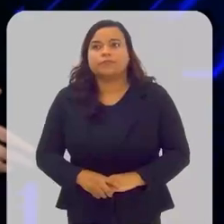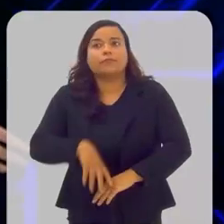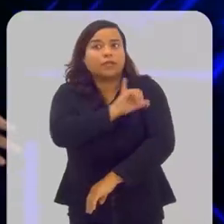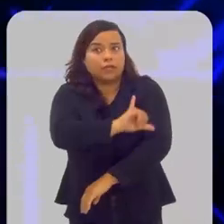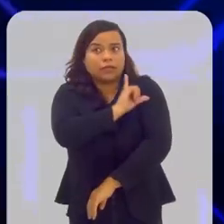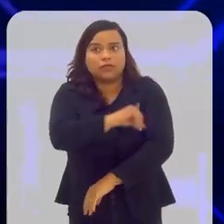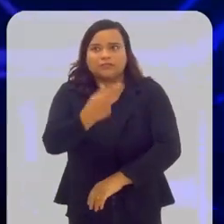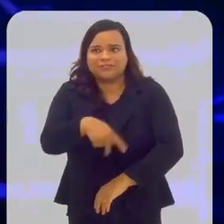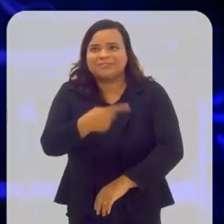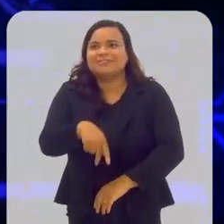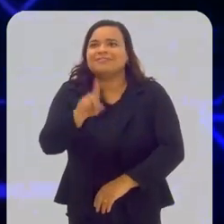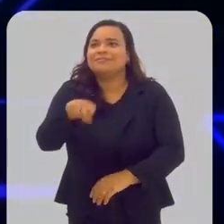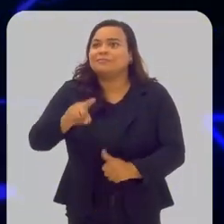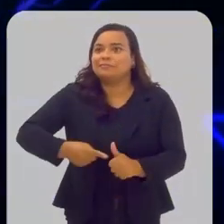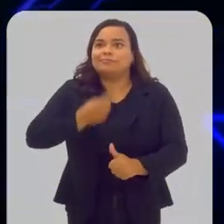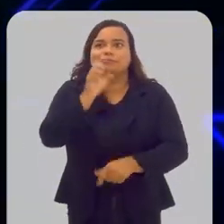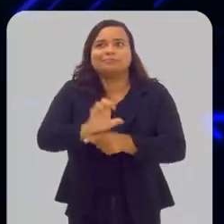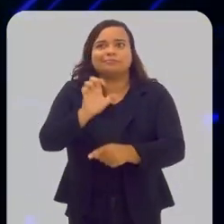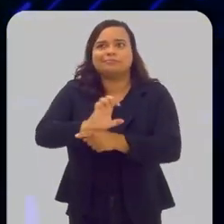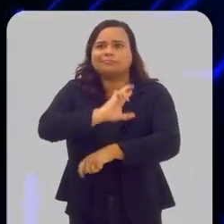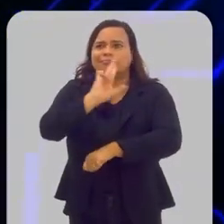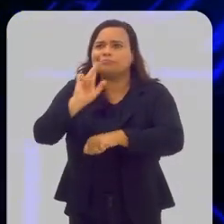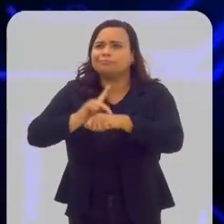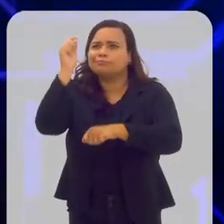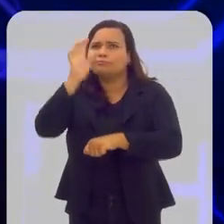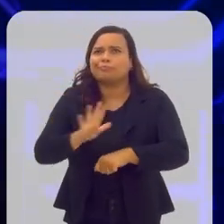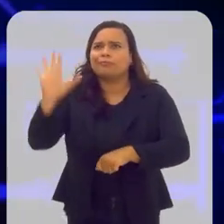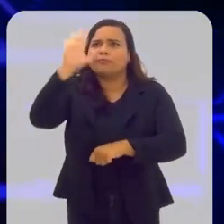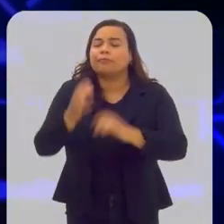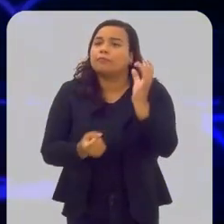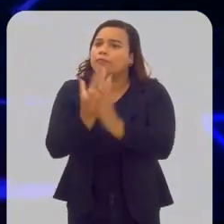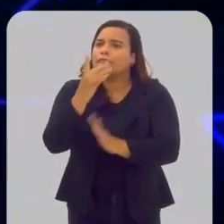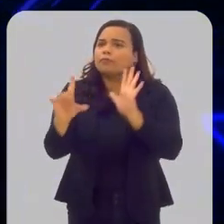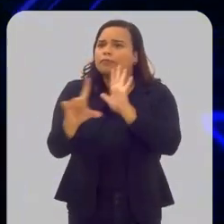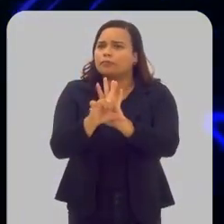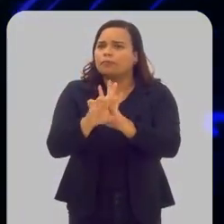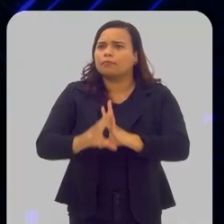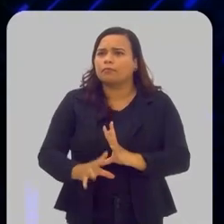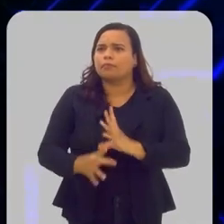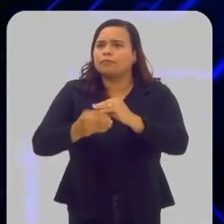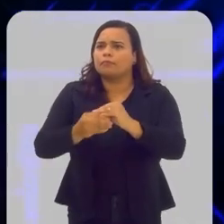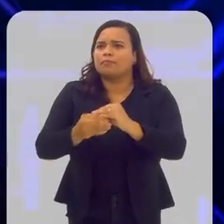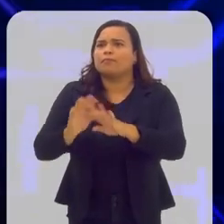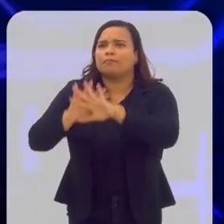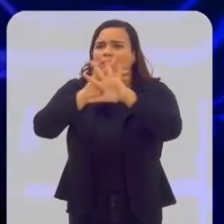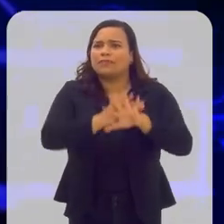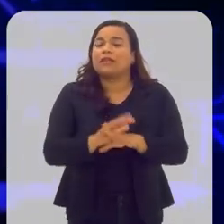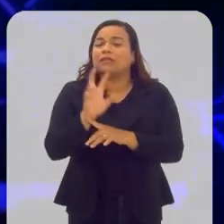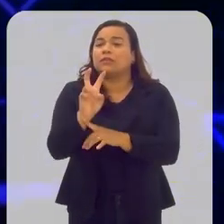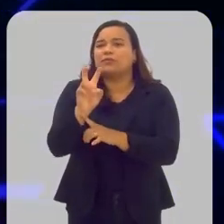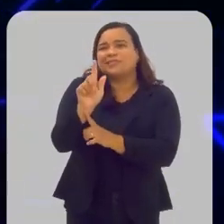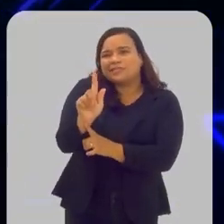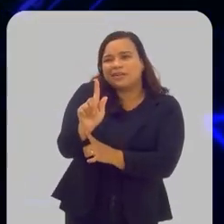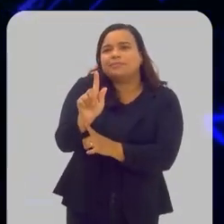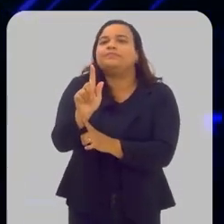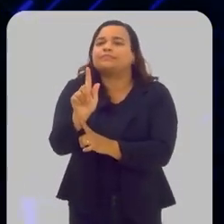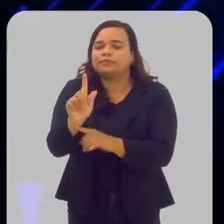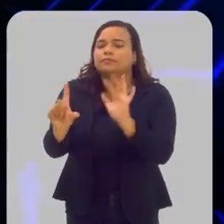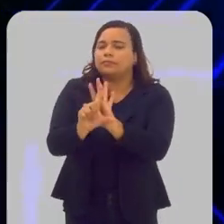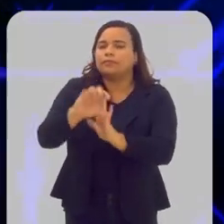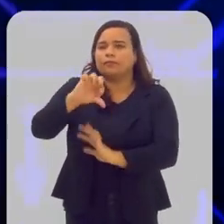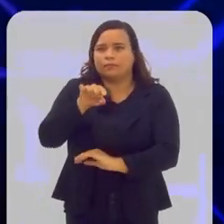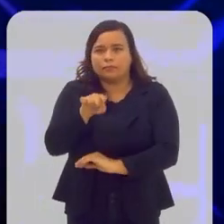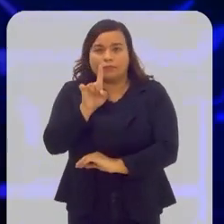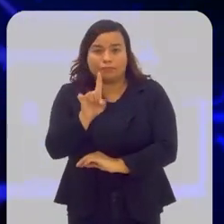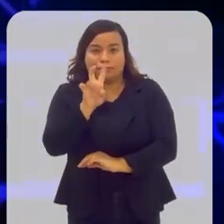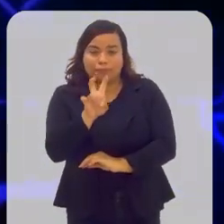O Rio de Janeiro foi o primeiro estado do país a ter uma legislação para a implementação da rede 5G por meio da Lei 9